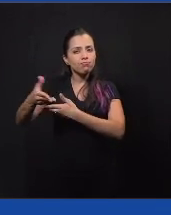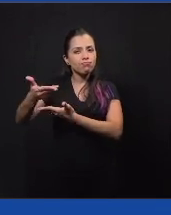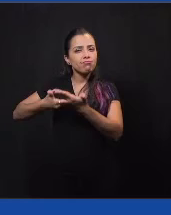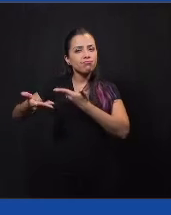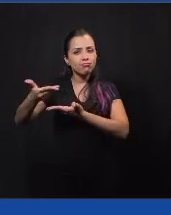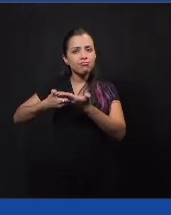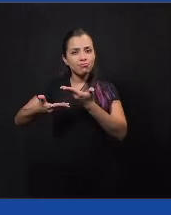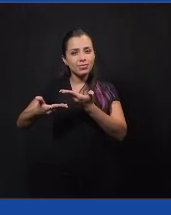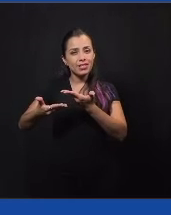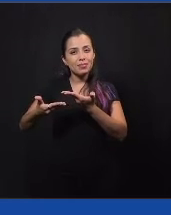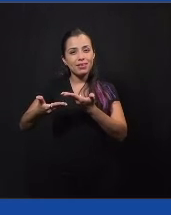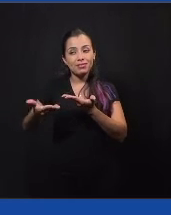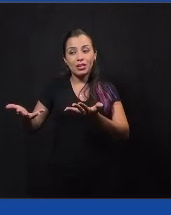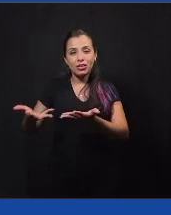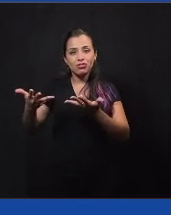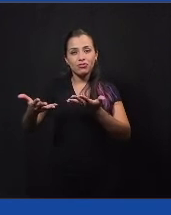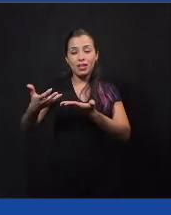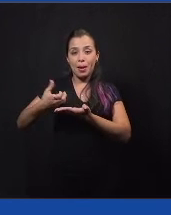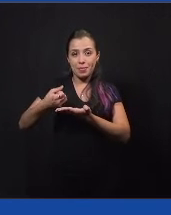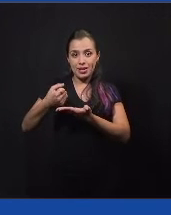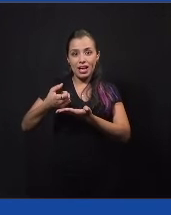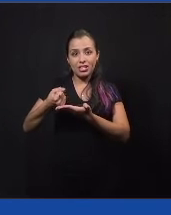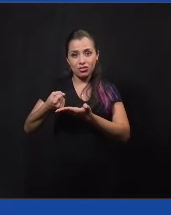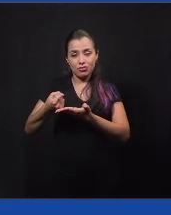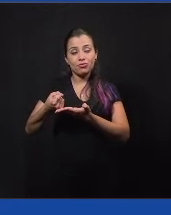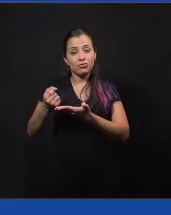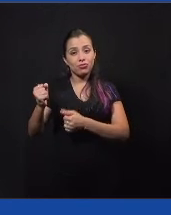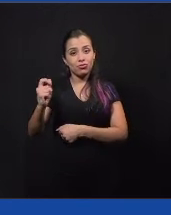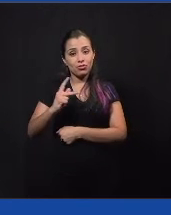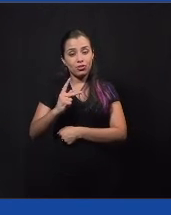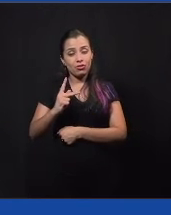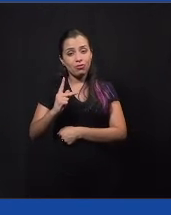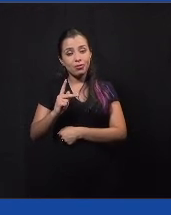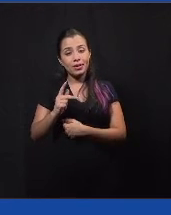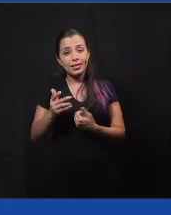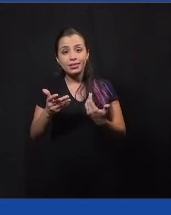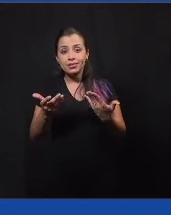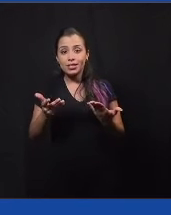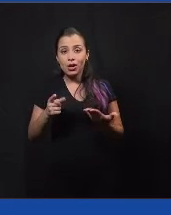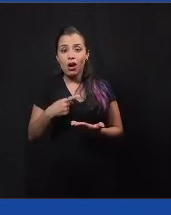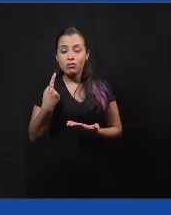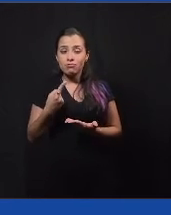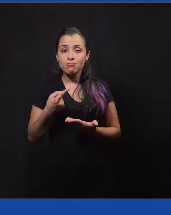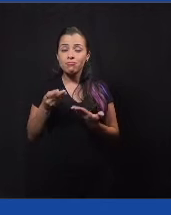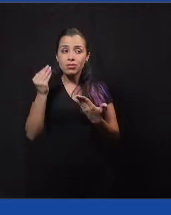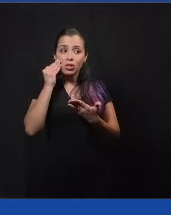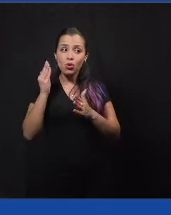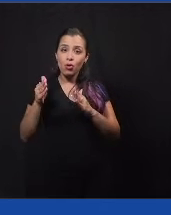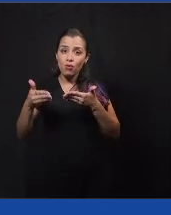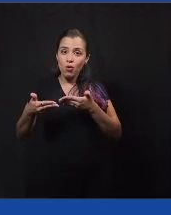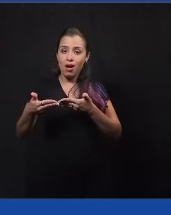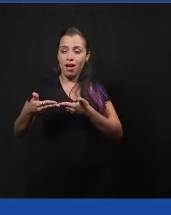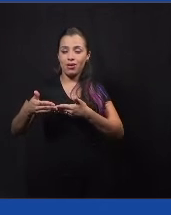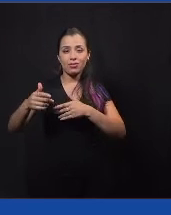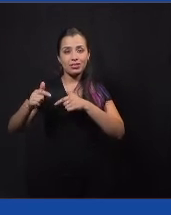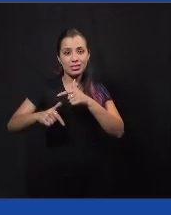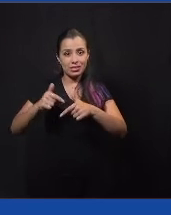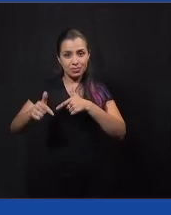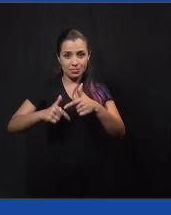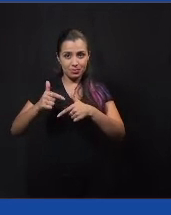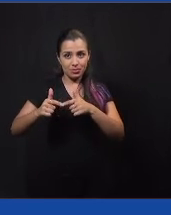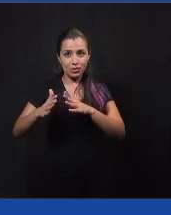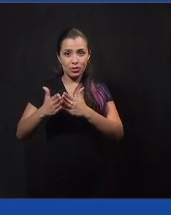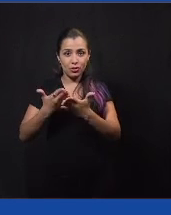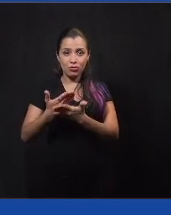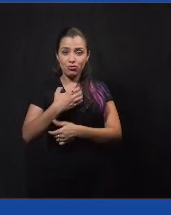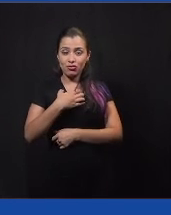baixassem o aplicativo para jogar. Então, a gente começou a trabalhar com essa escola de forma remota. E